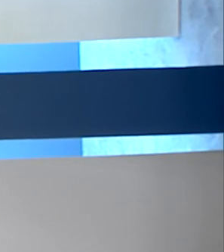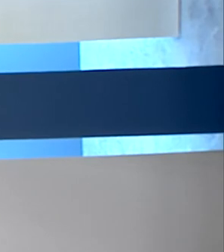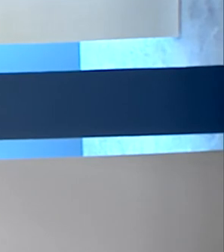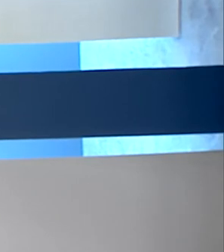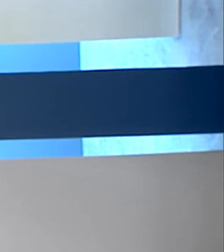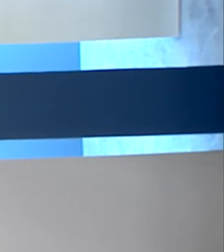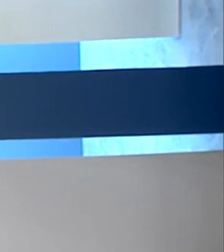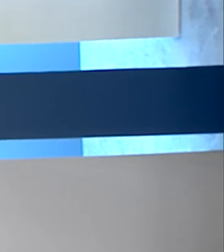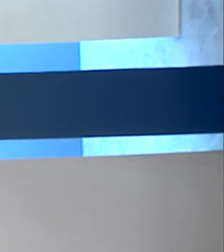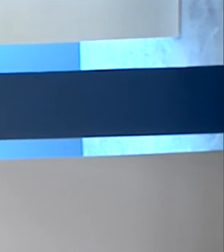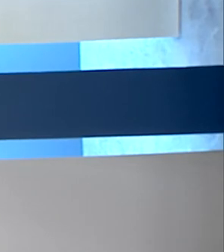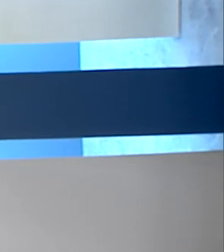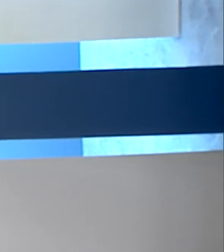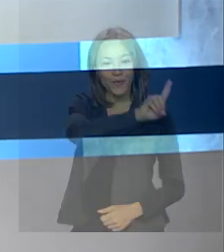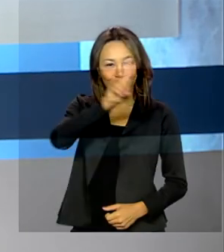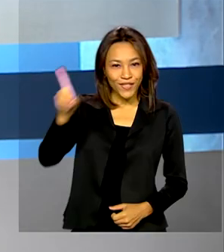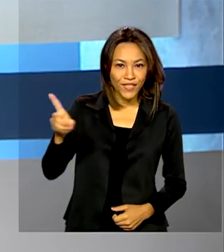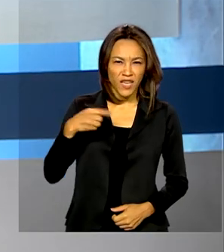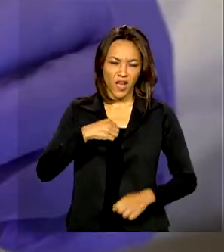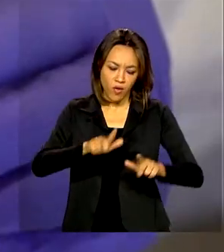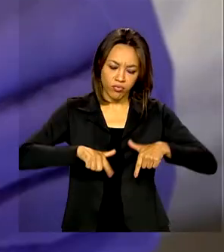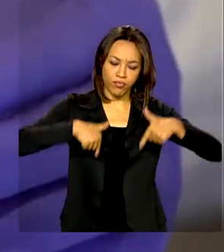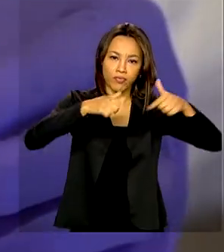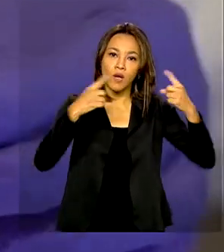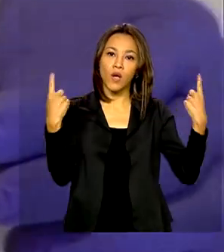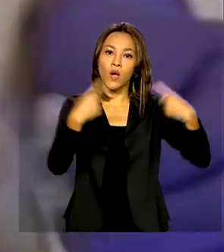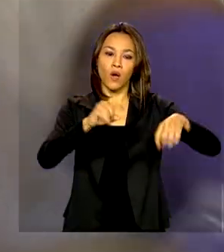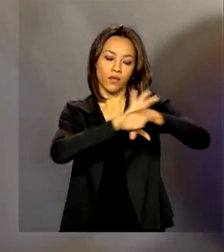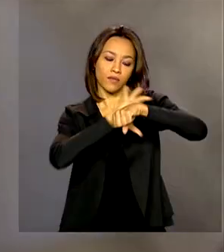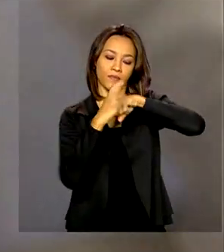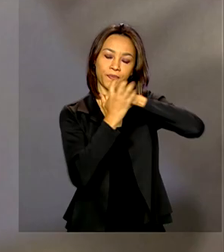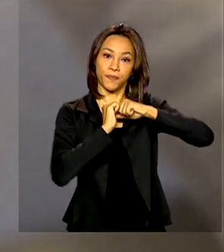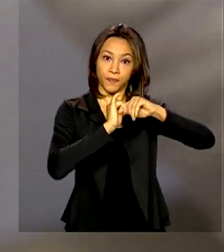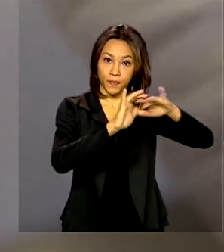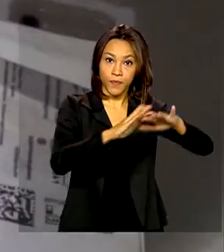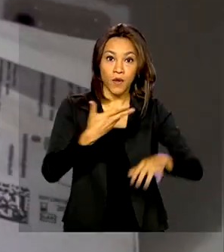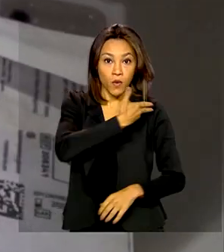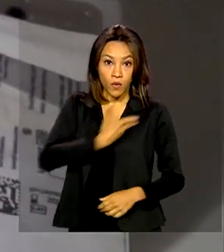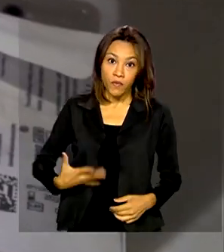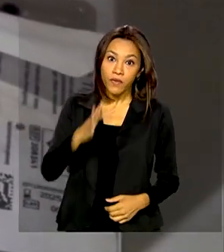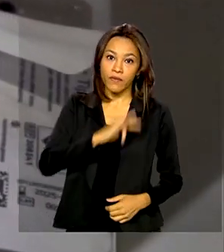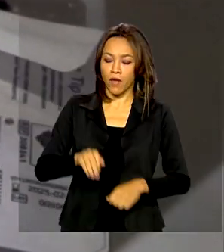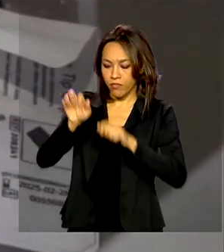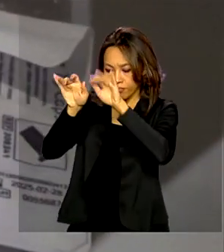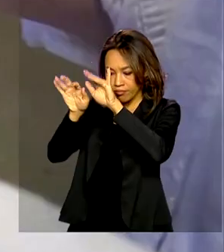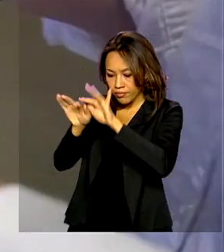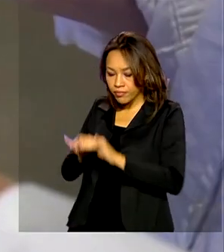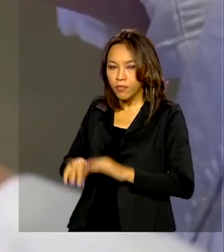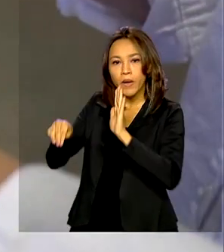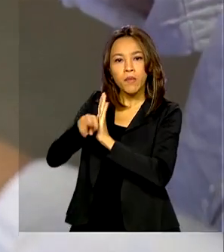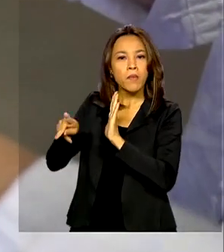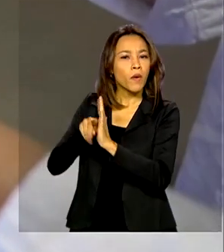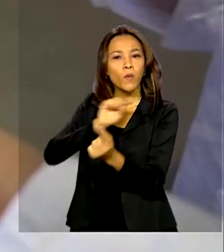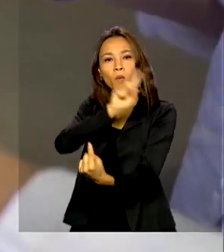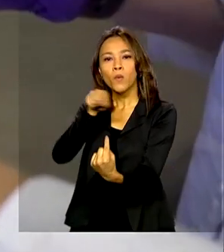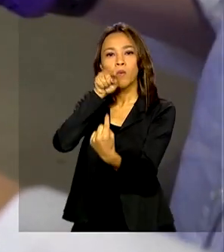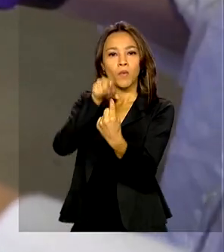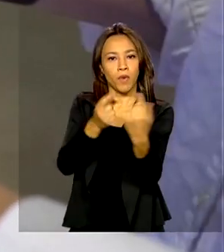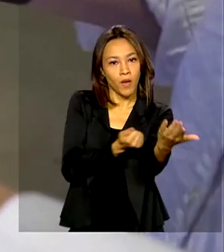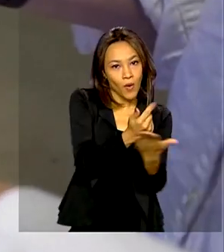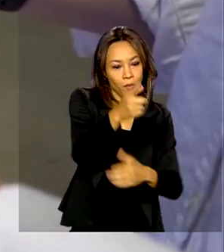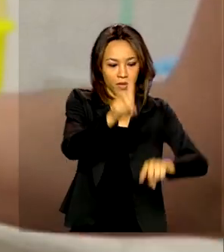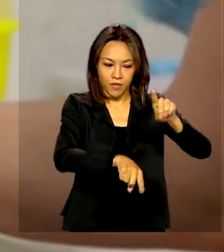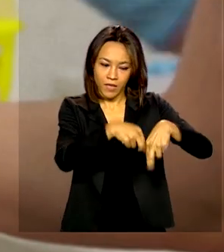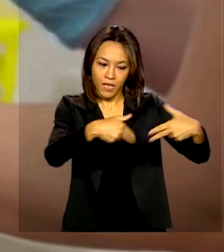Olá, bom dia. Combate a Covid-19. Governo Federal edita medida provisória para a aquisição de vacinas,